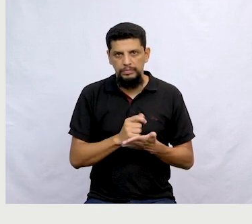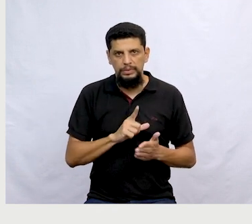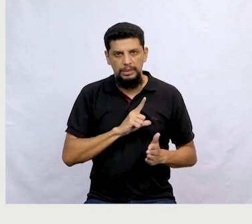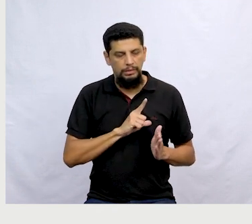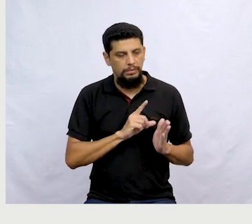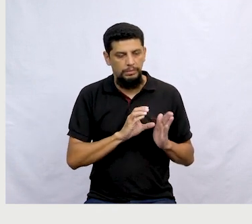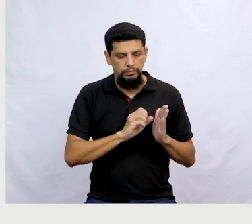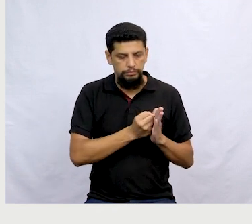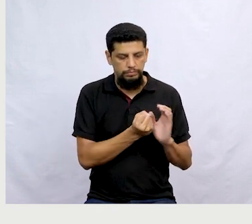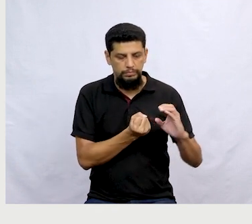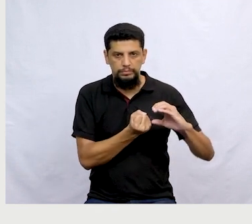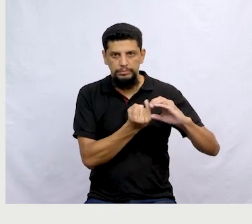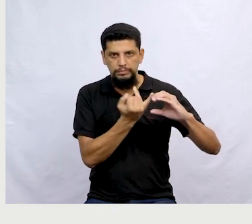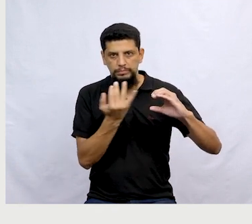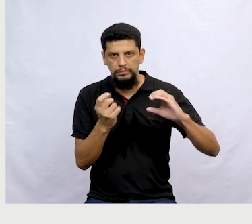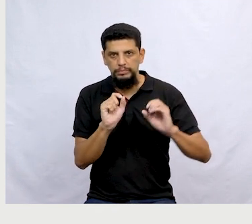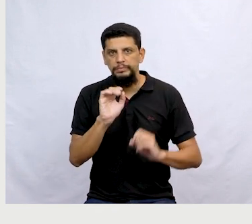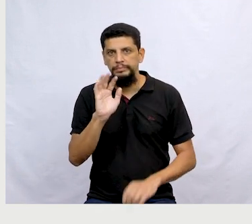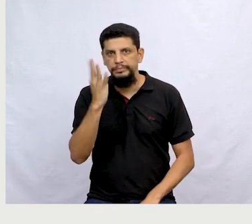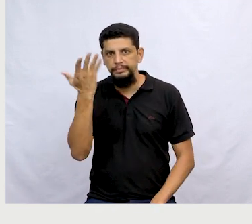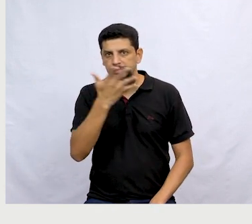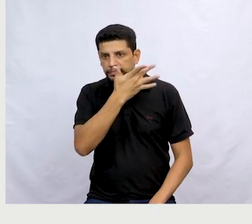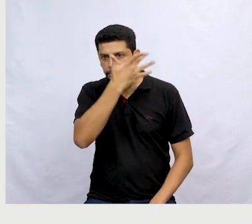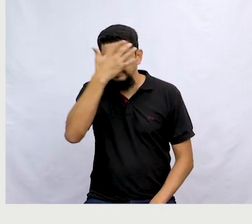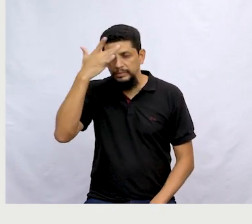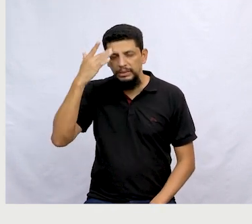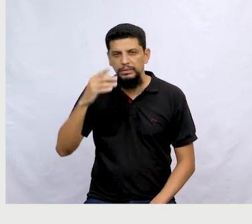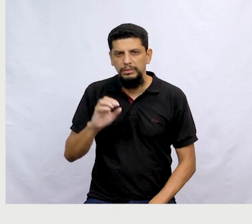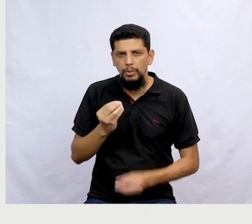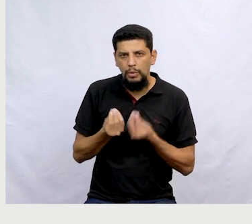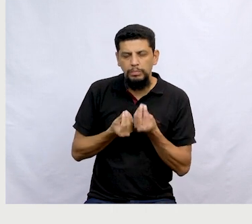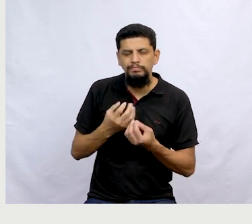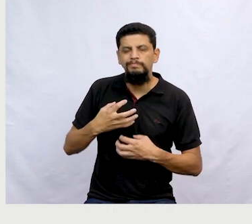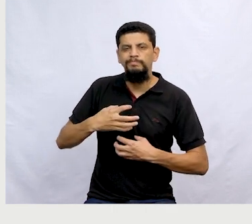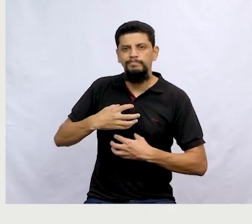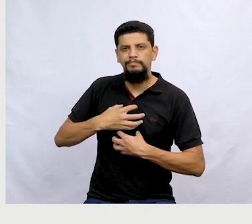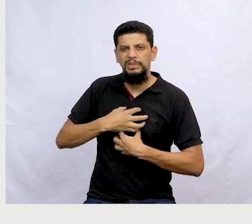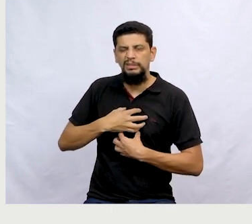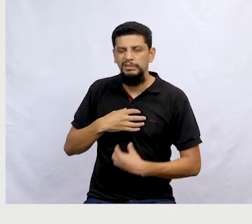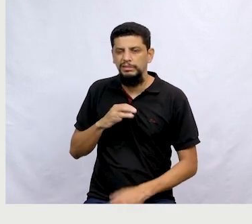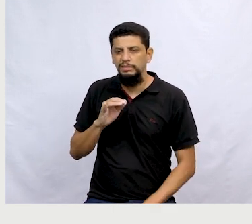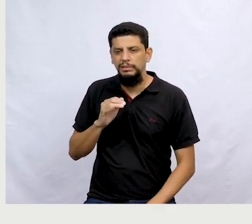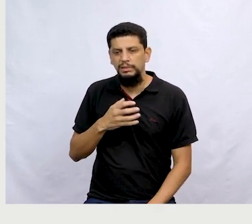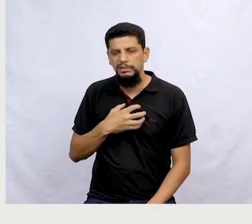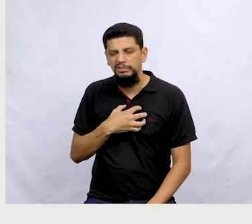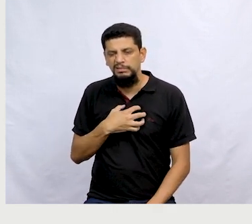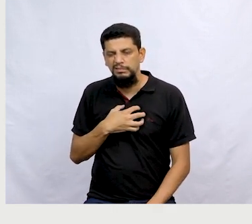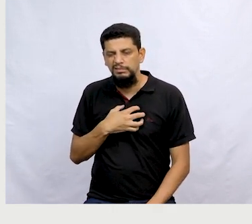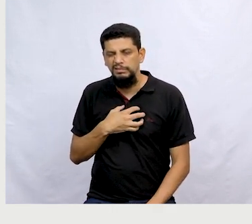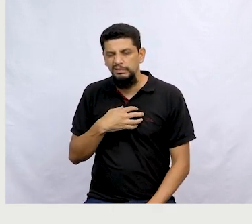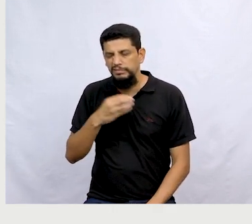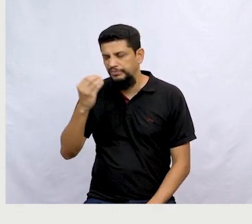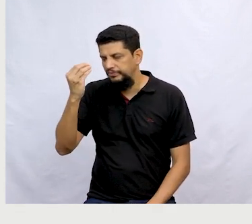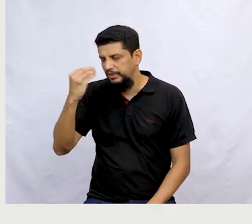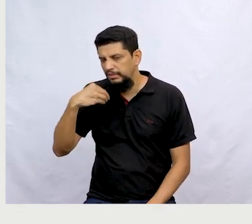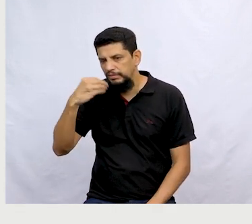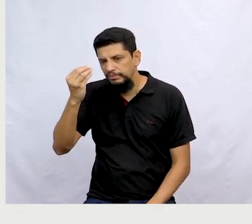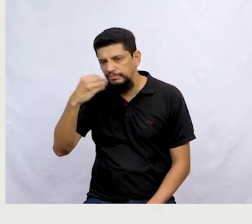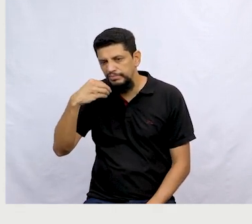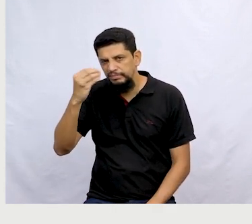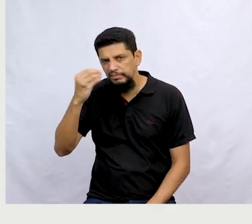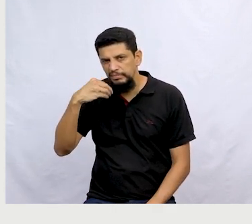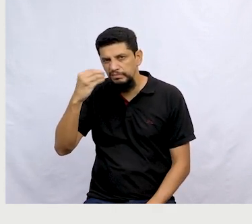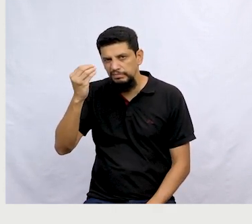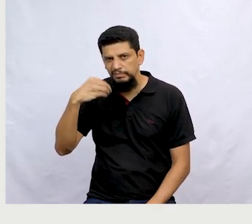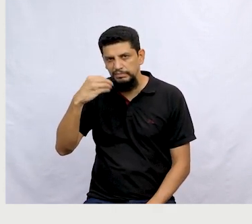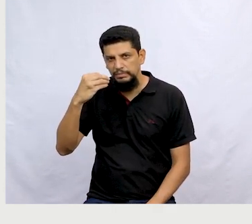característica do que aconteceu com as pessoas. Então, elas se sentiam como? Elas se sentiam um desânimo muito grande. Elas se sentiam o quê?